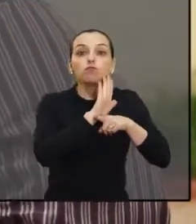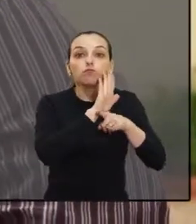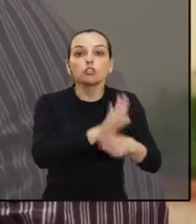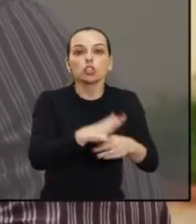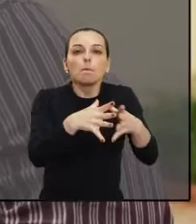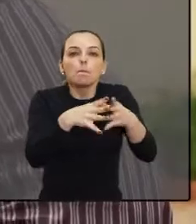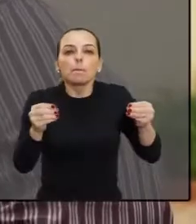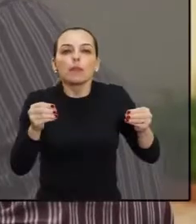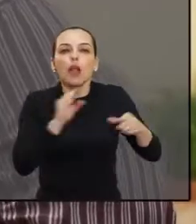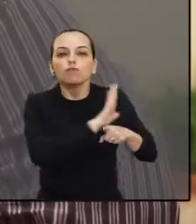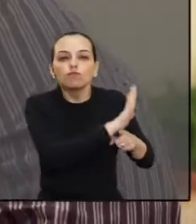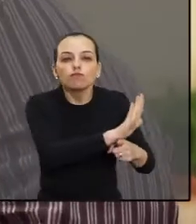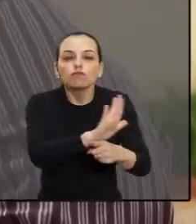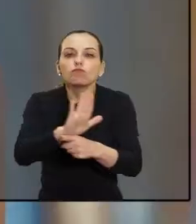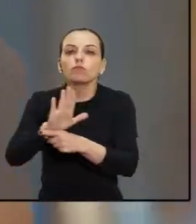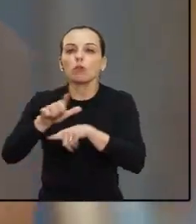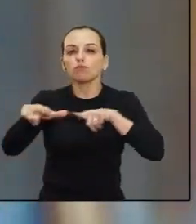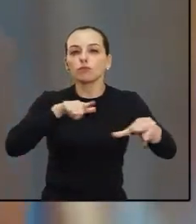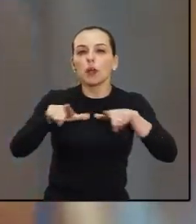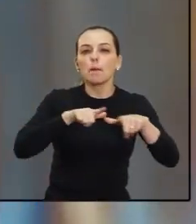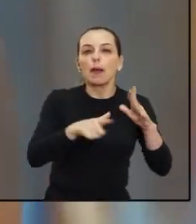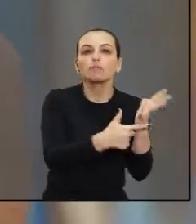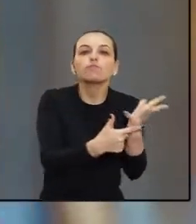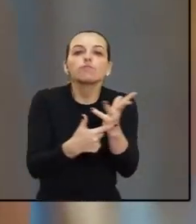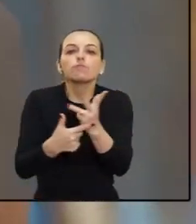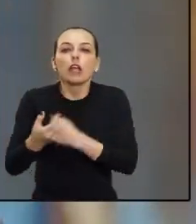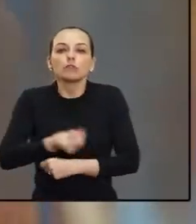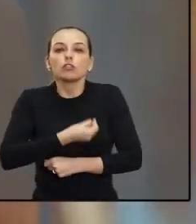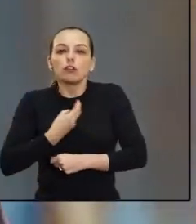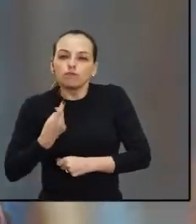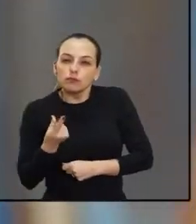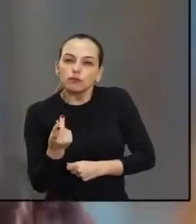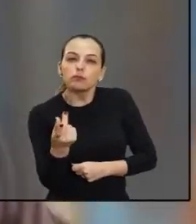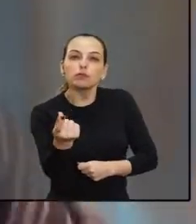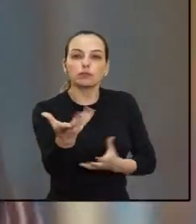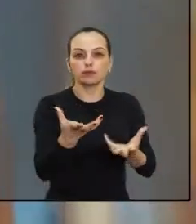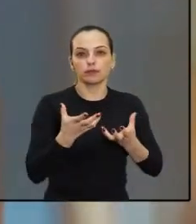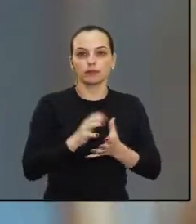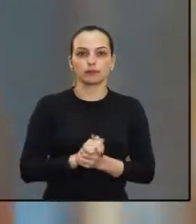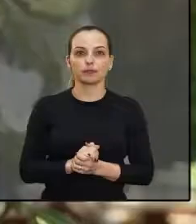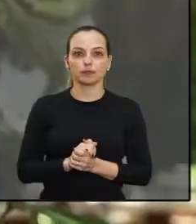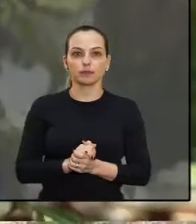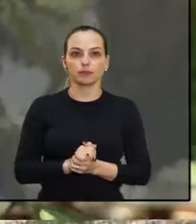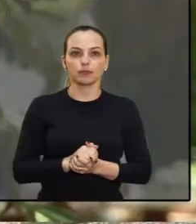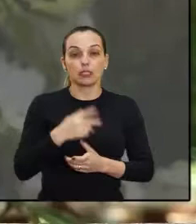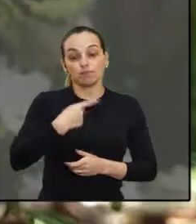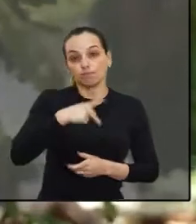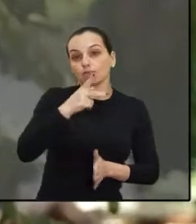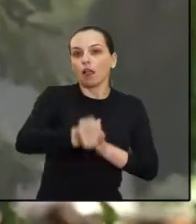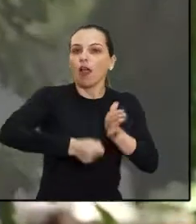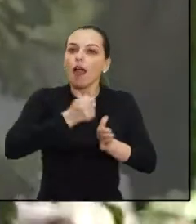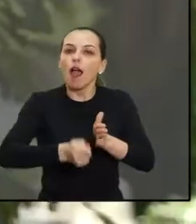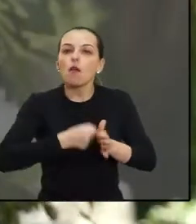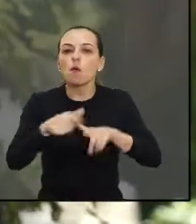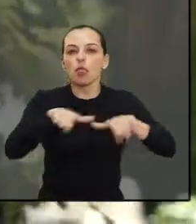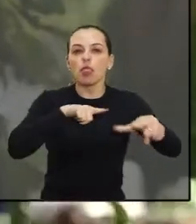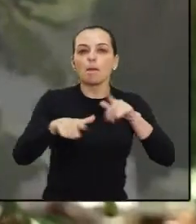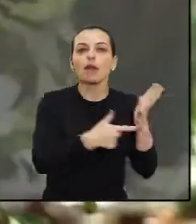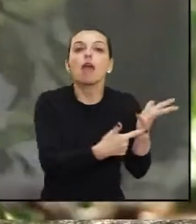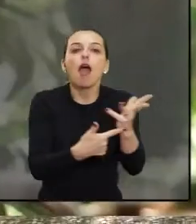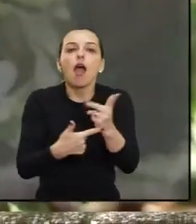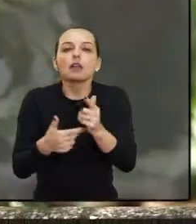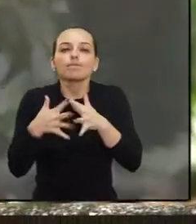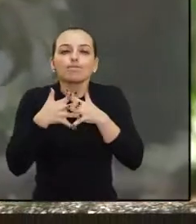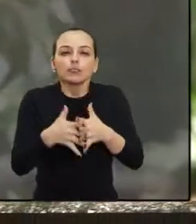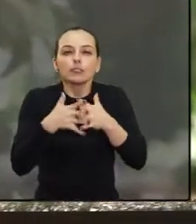da minha arte, fazendo o bem e levando cura. Essa é a minha, o que eu quero fazer pro resto da minha vida, esse movimento. Ser artista em Araraquara é um pouco difícil,